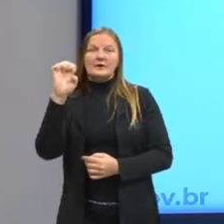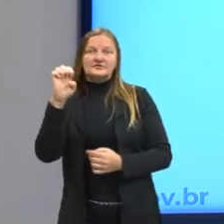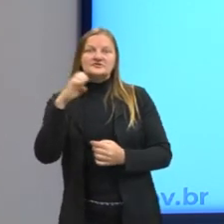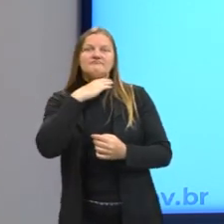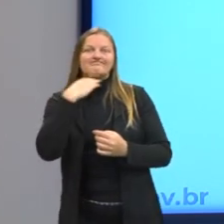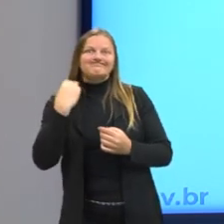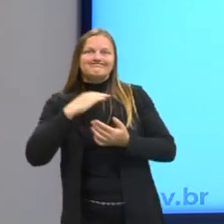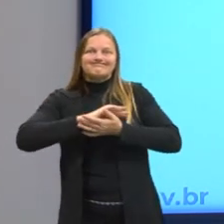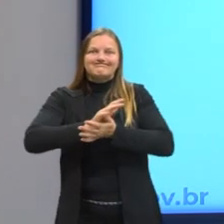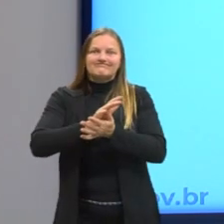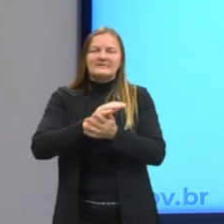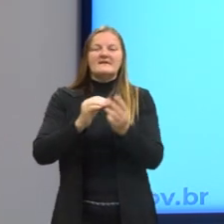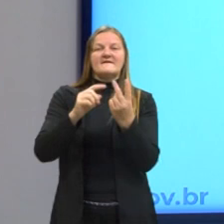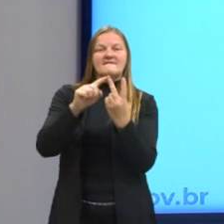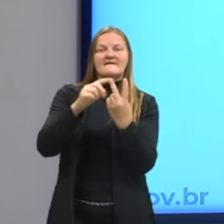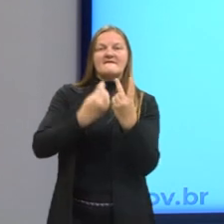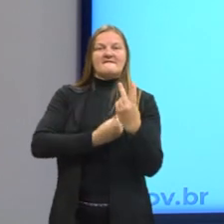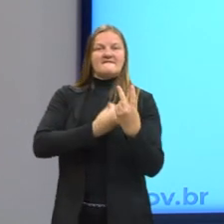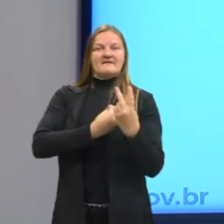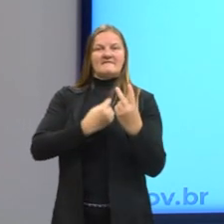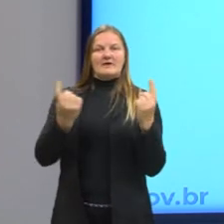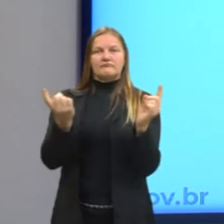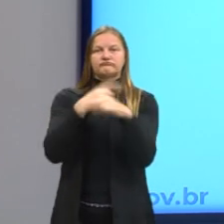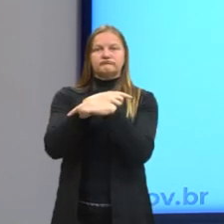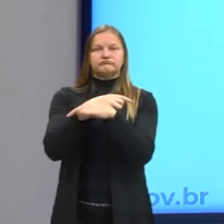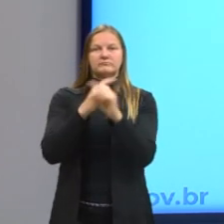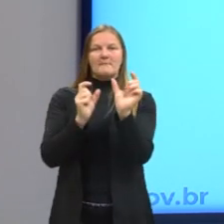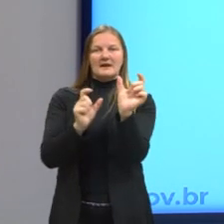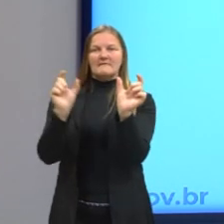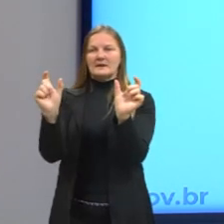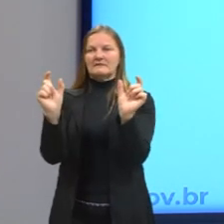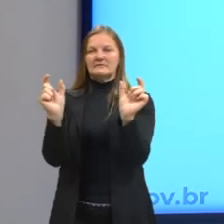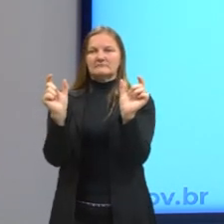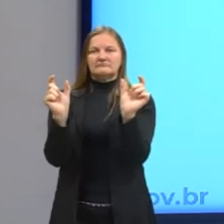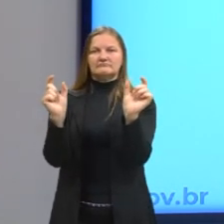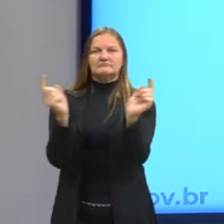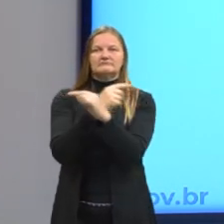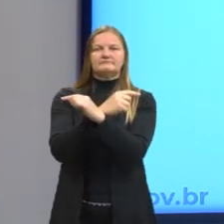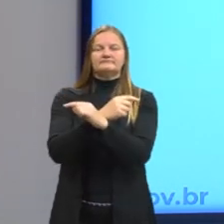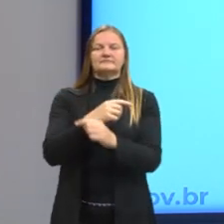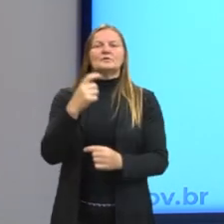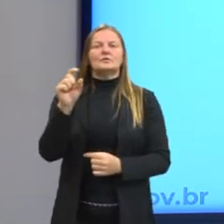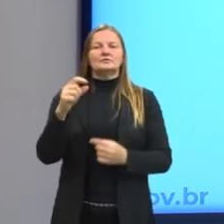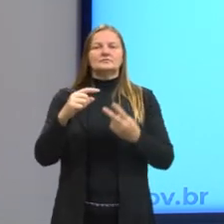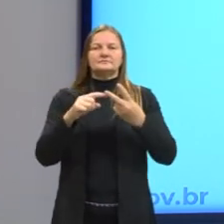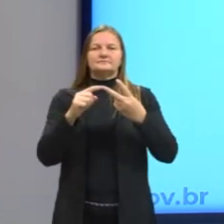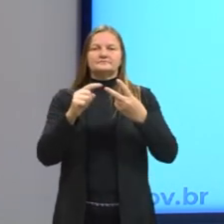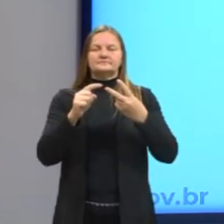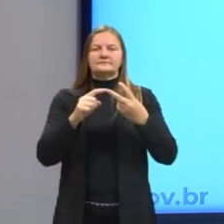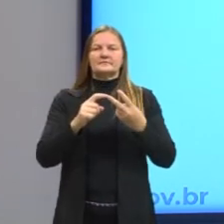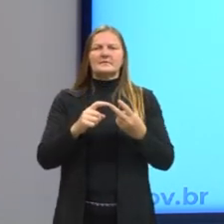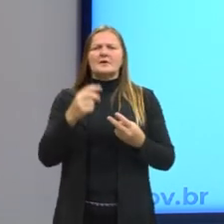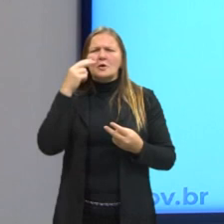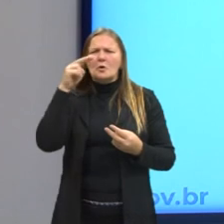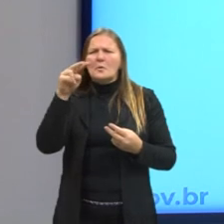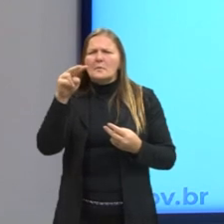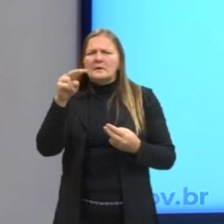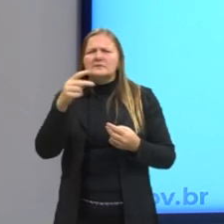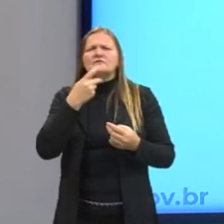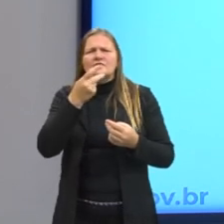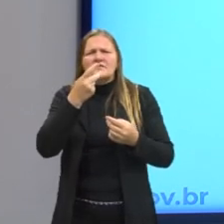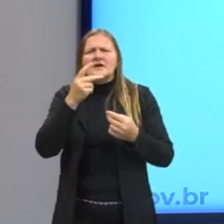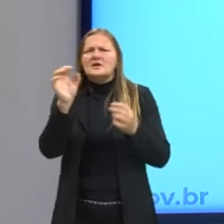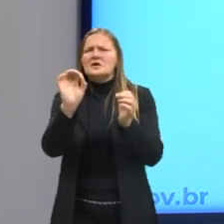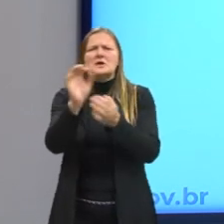termos opostos. Depois a gente tem uma frase ali do Humberto Gessinger. Eu presto atenção no que eles